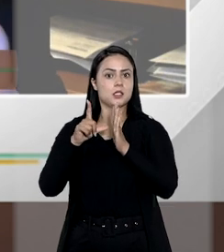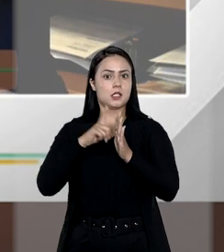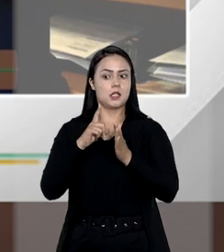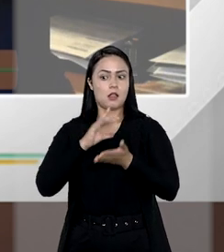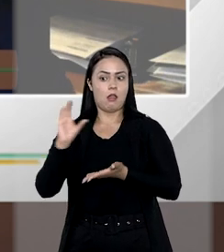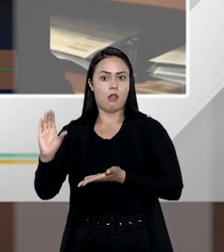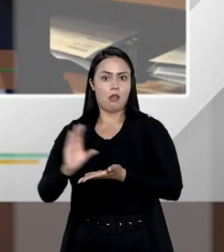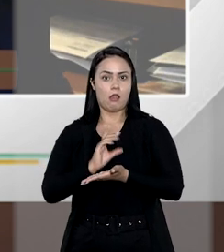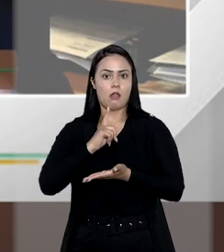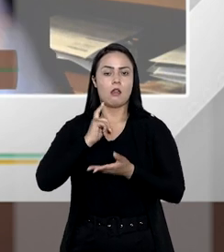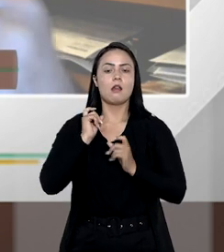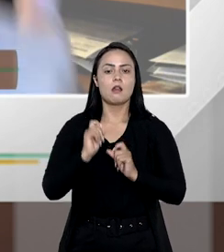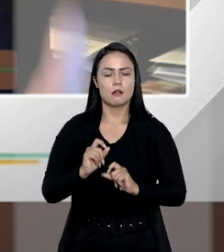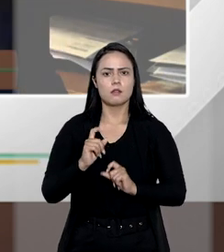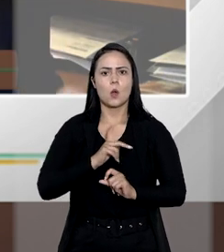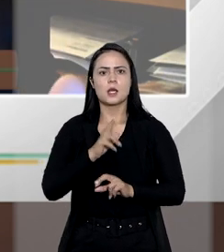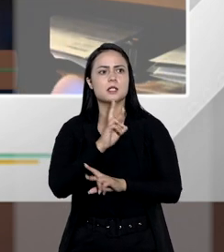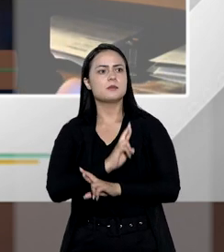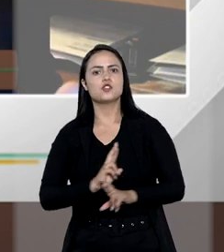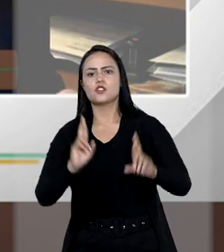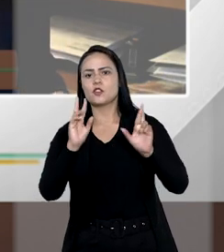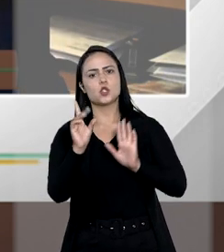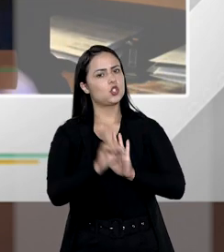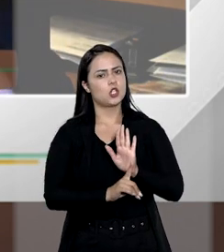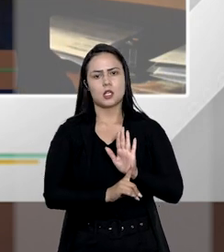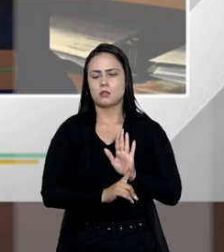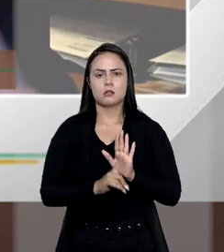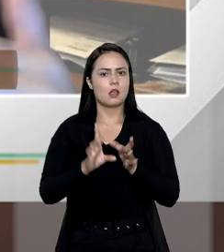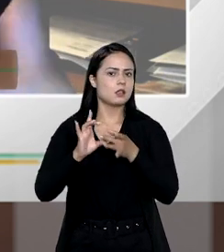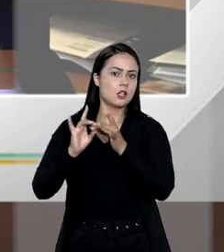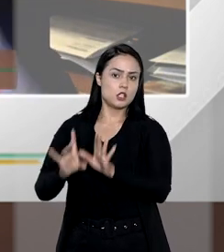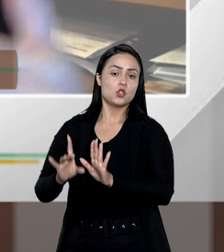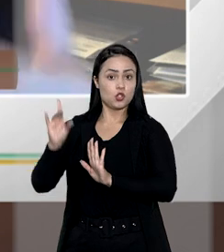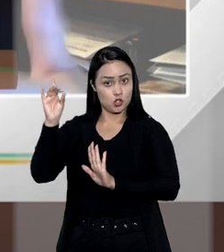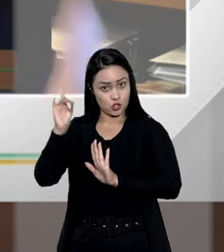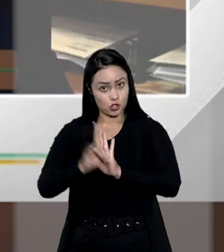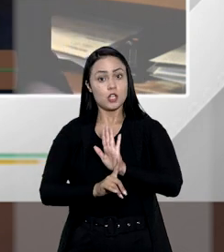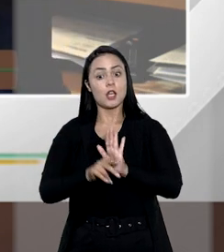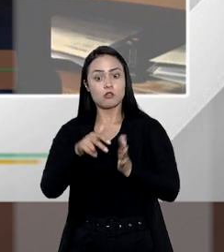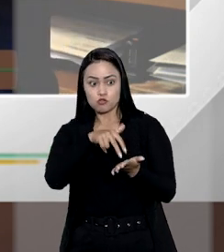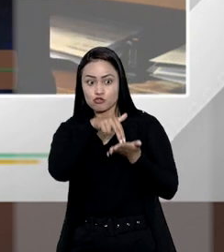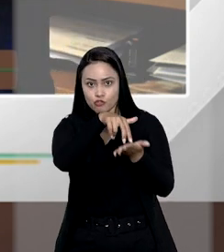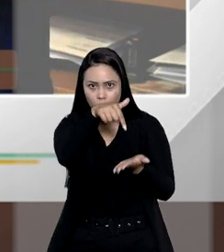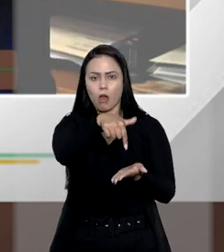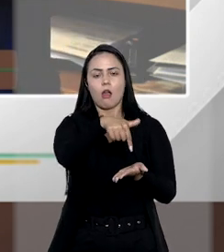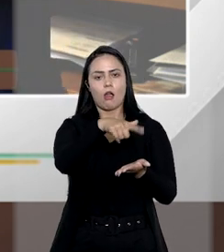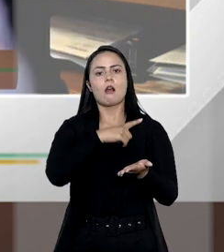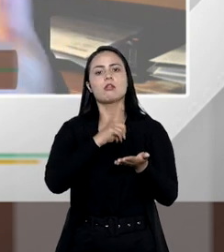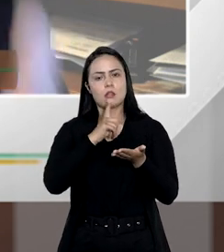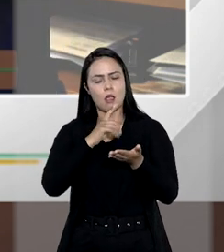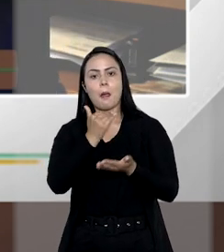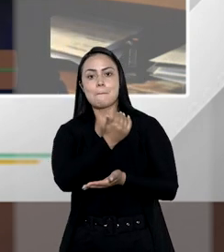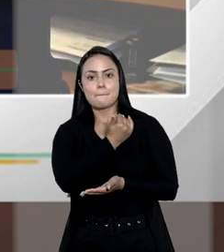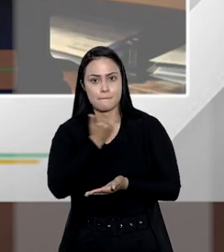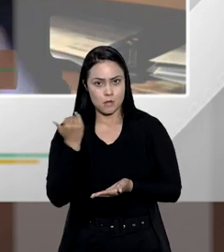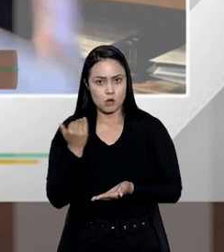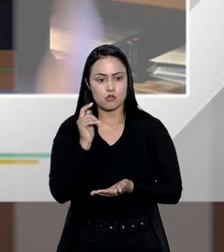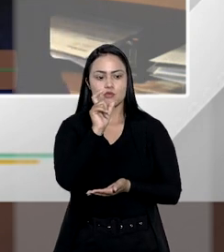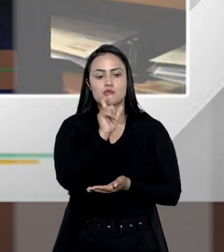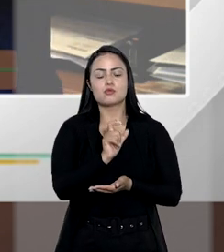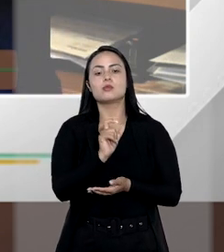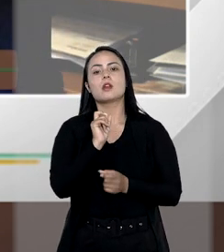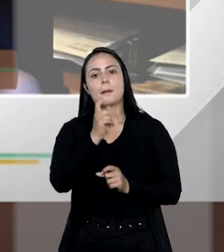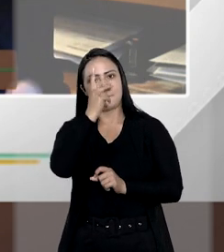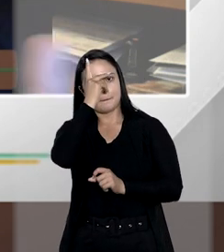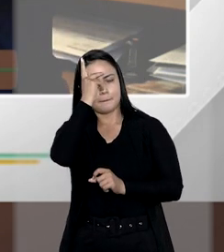receber. Não se renuncia a uma expectativa de um direito, se renuncia ao direito posto. Ou seja, tem que haver a morte da